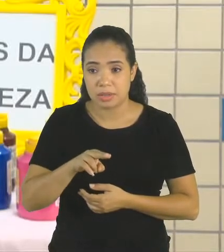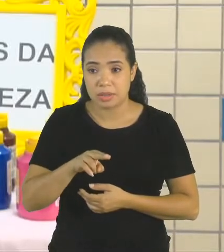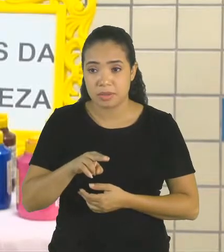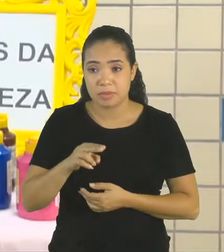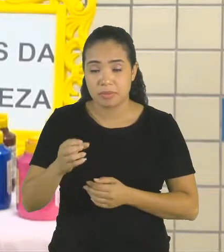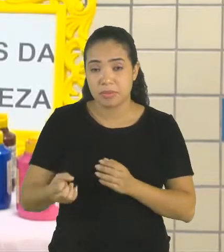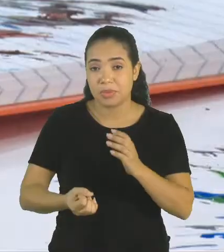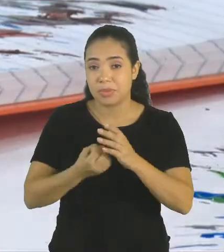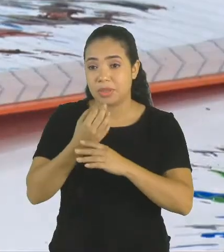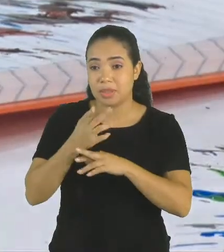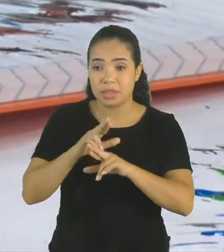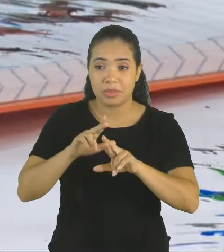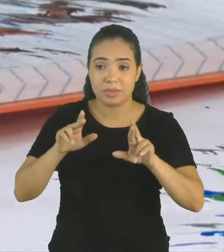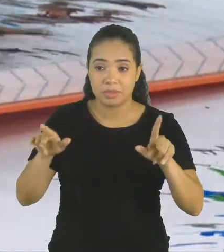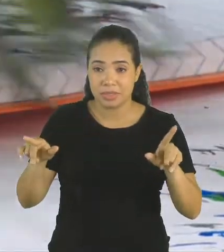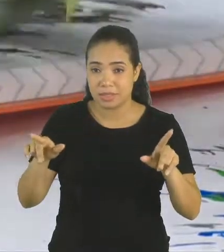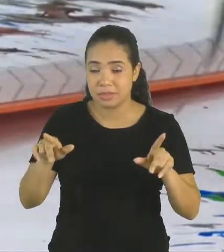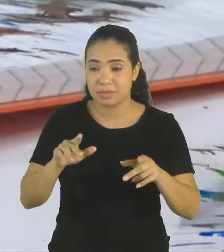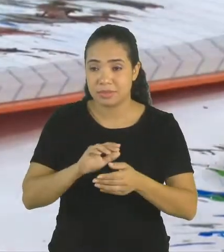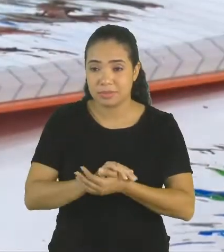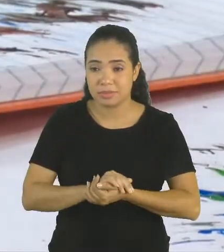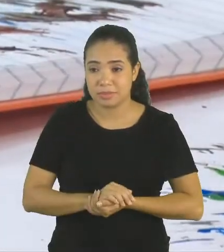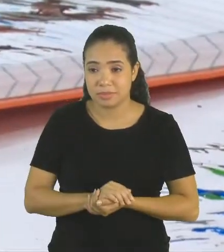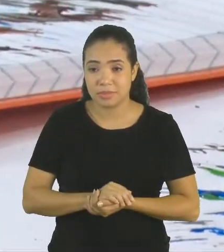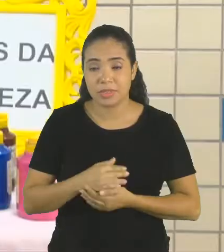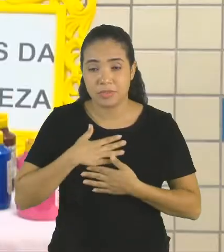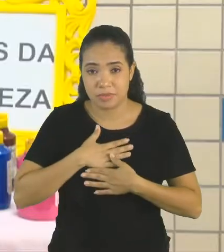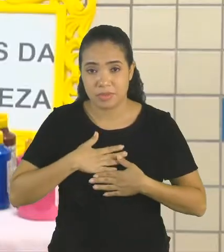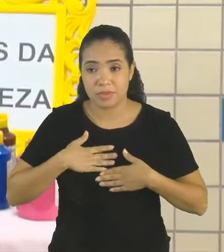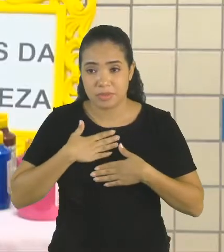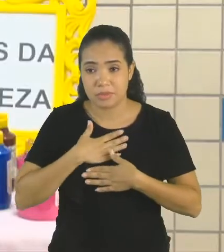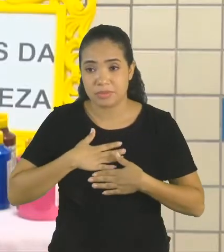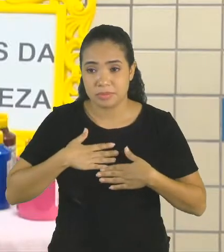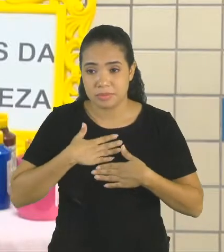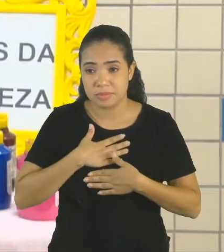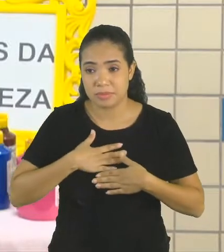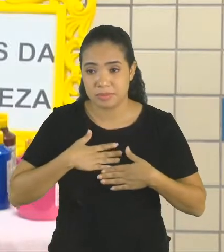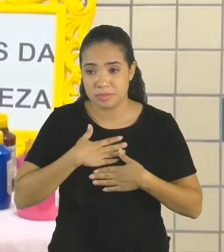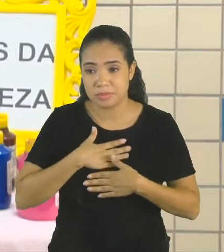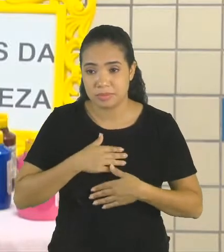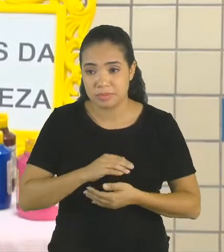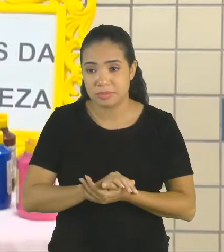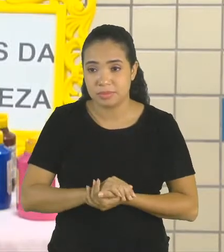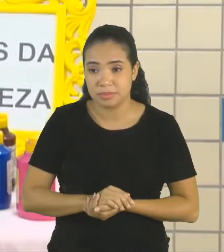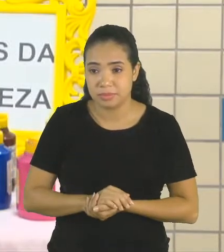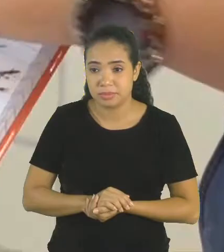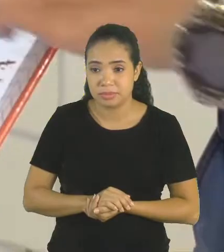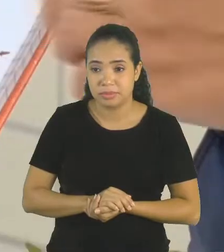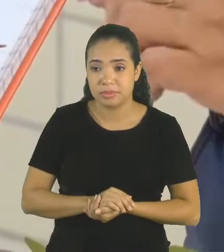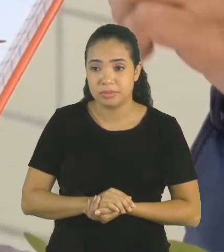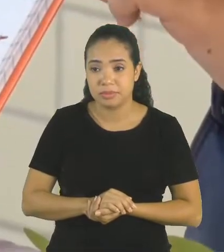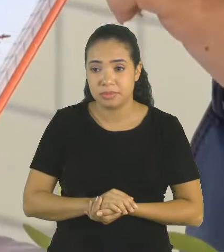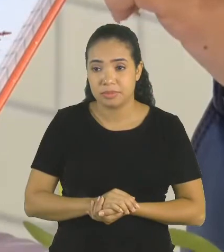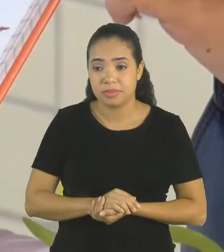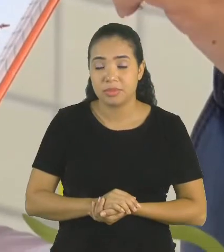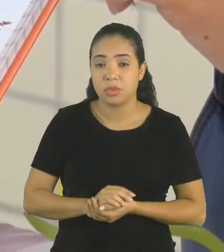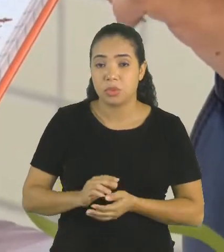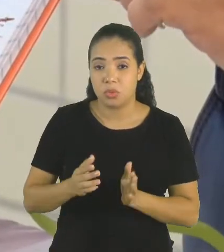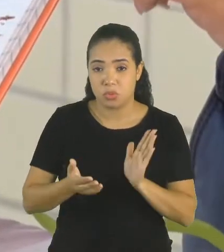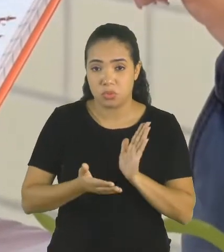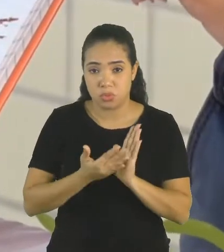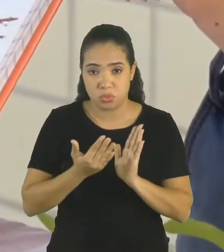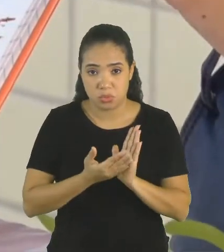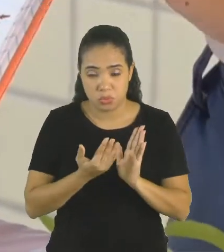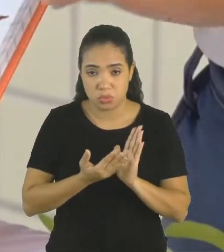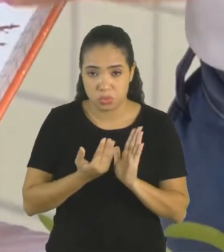algo diferente. E ela vai gostar bastante. Aí, depois que você utilizar o caderno com